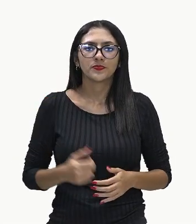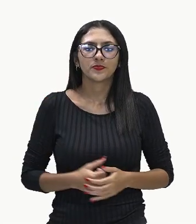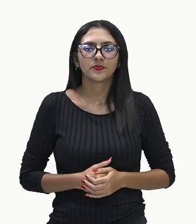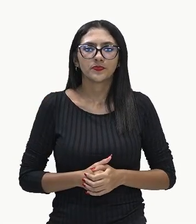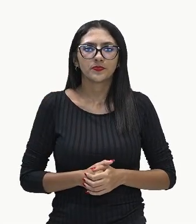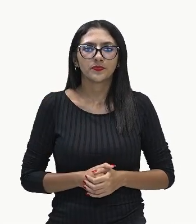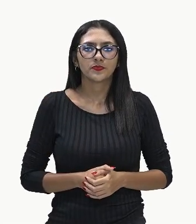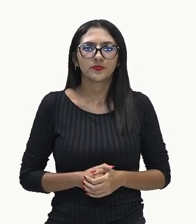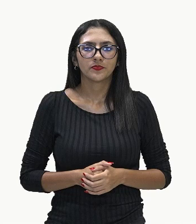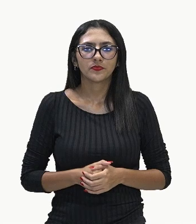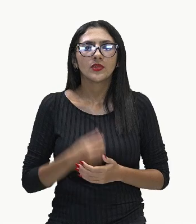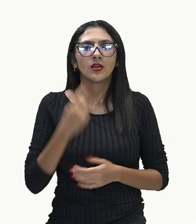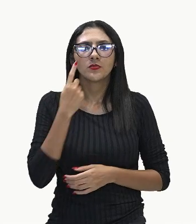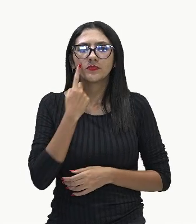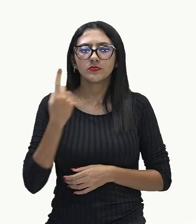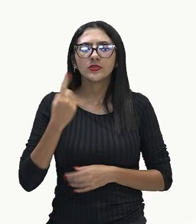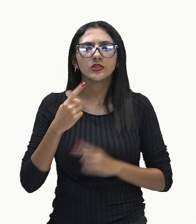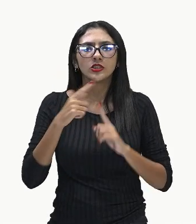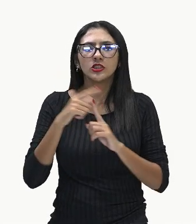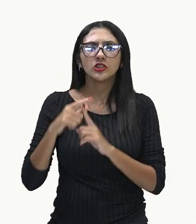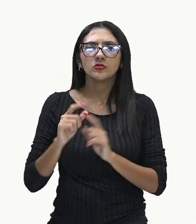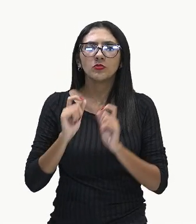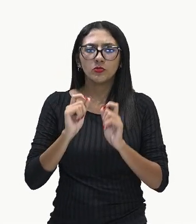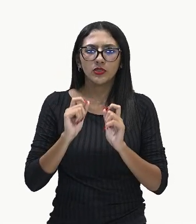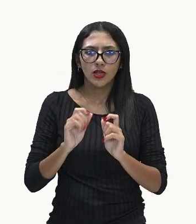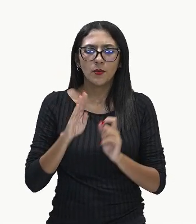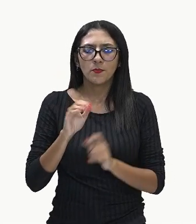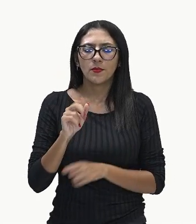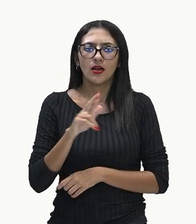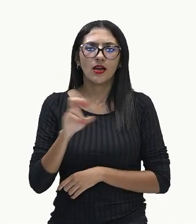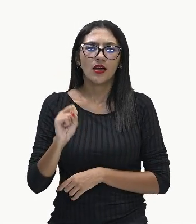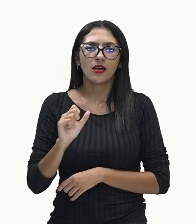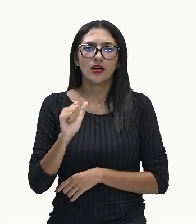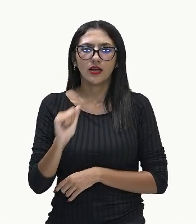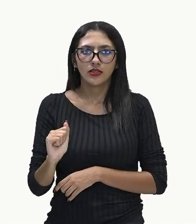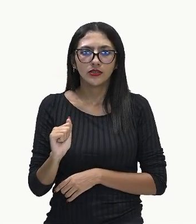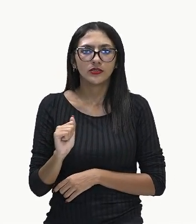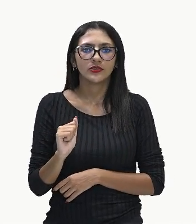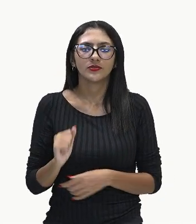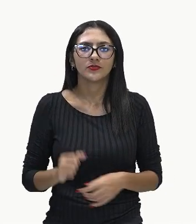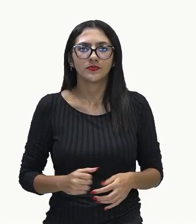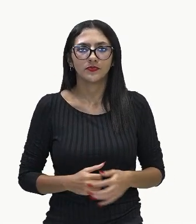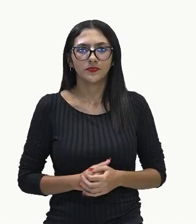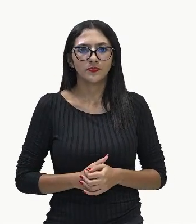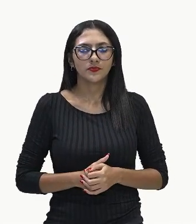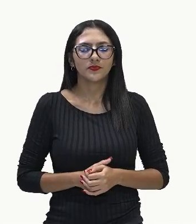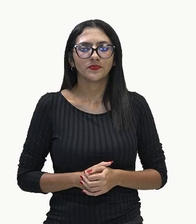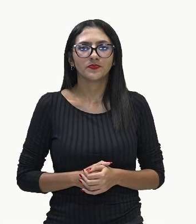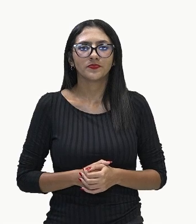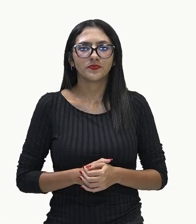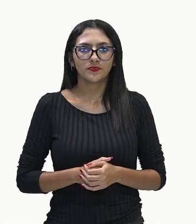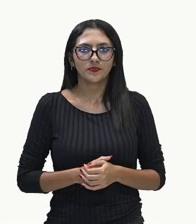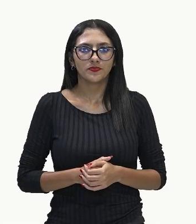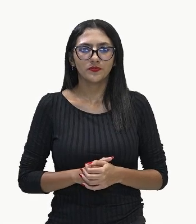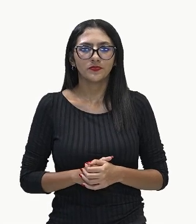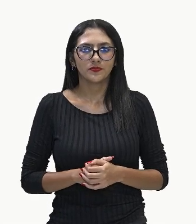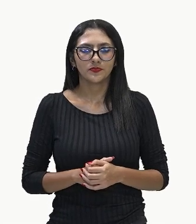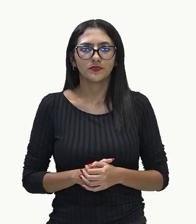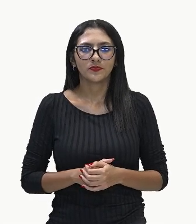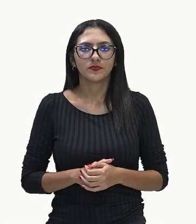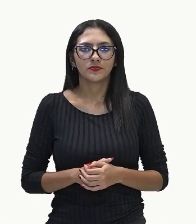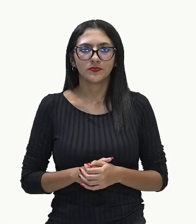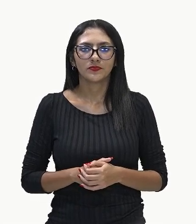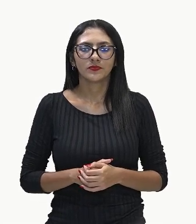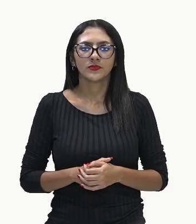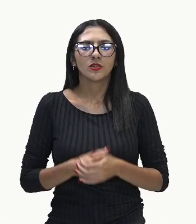utilização agora de um gráfico de barras, tá? Tá bom? Para que serve esse gráfico de barras?